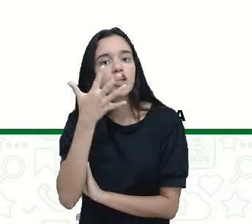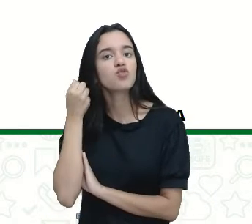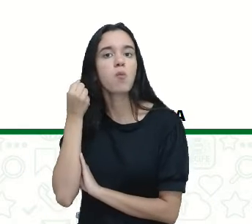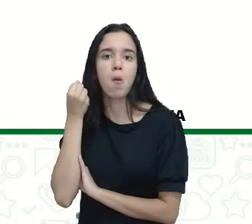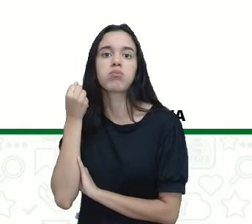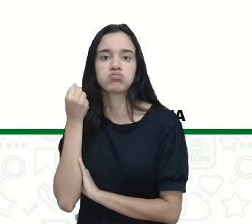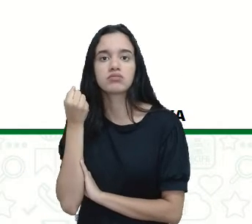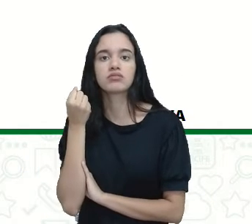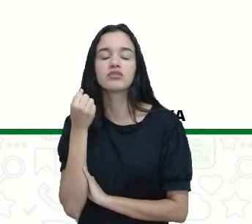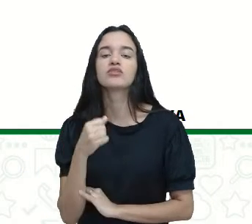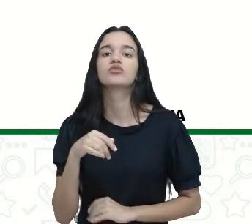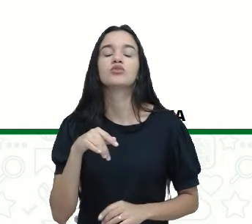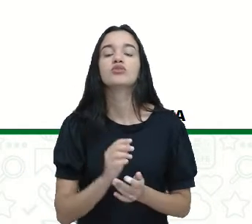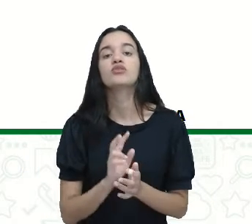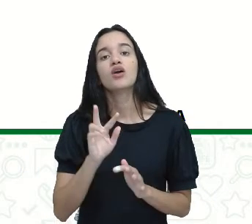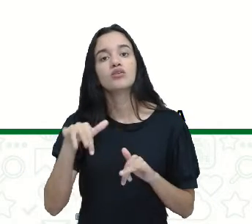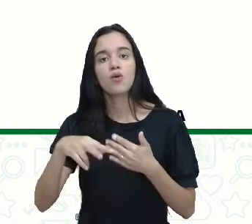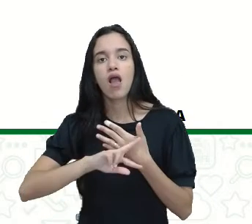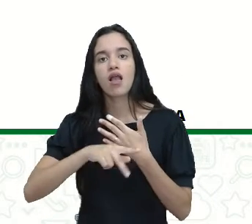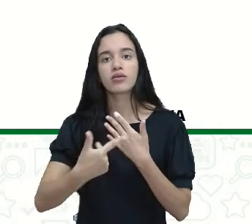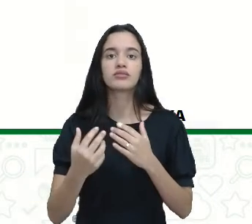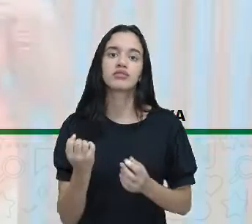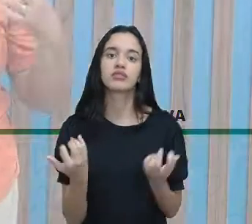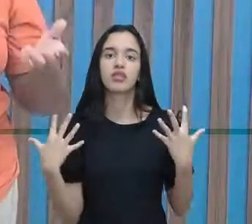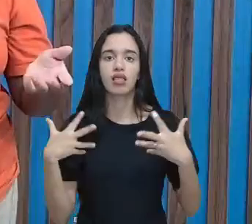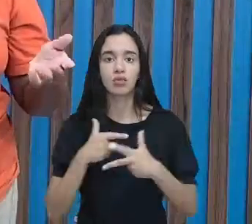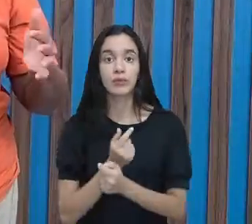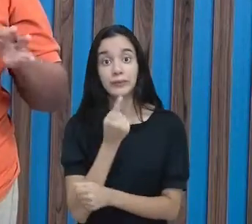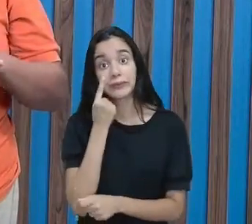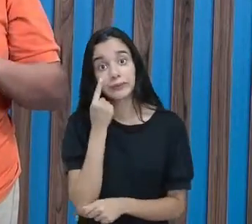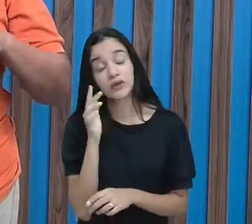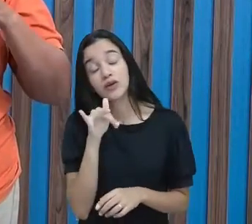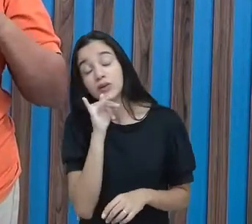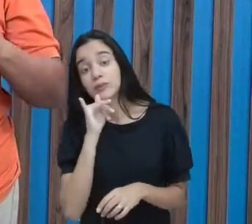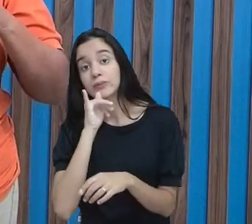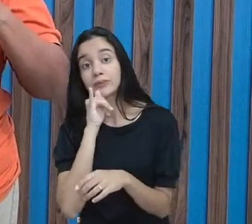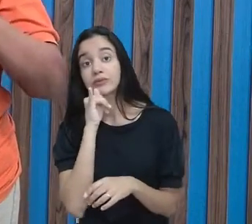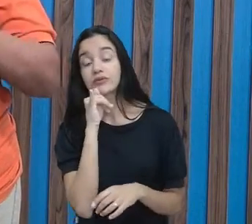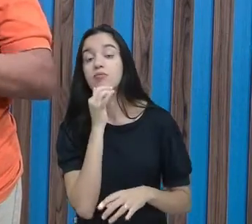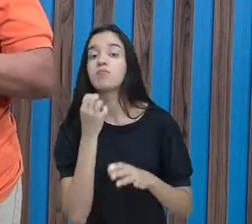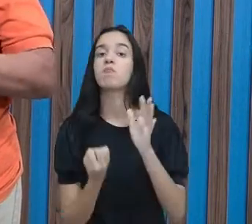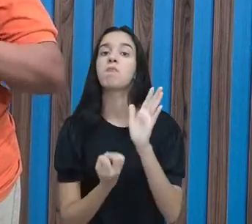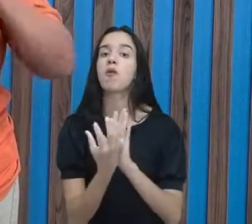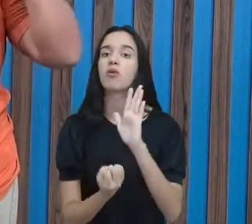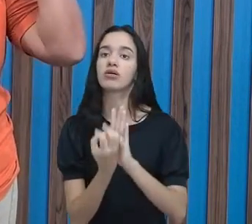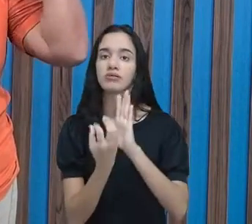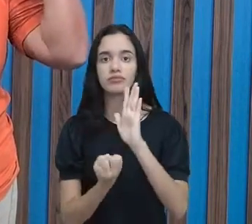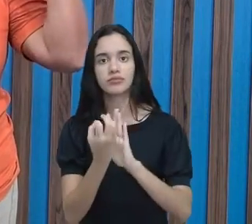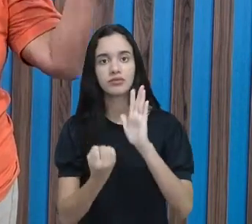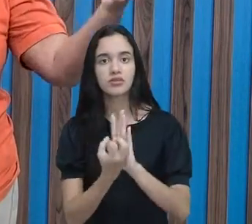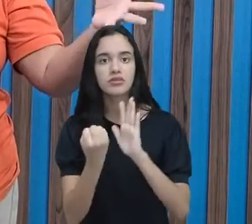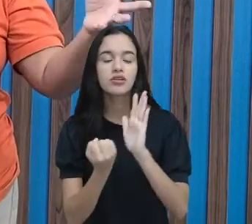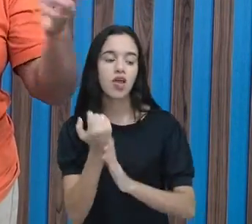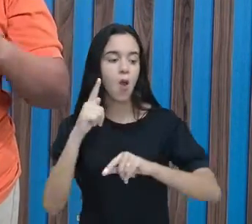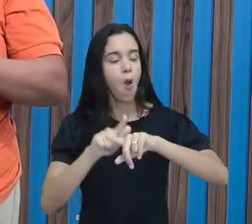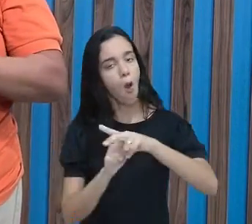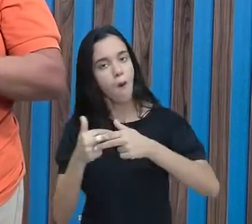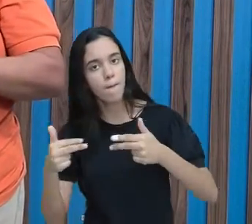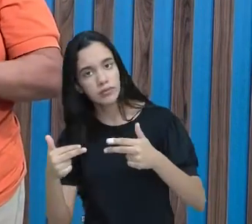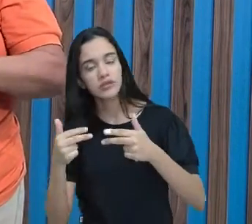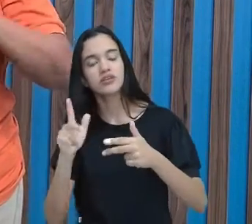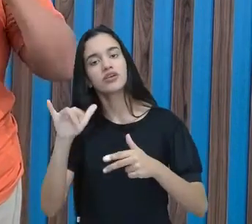demasiada dos recursos naturais. Que são utilizados, por exemplo, para produzir objetos,